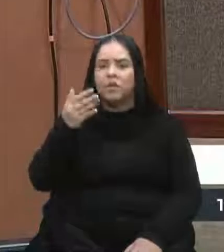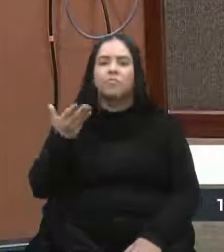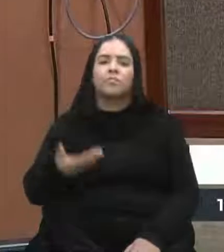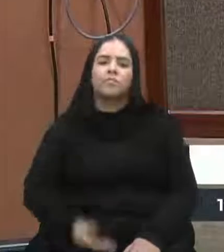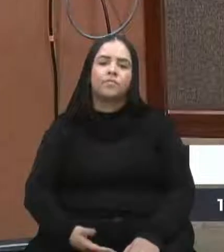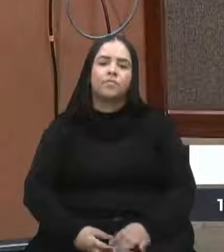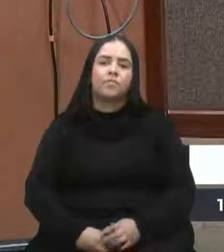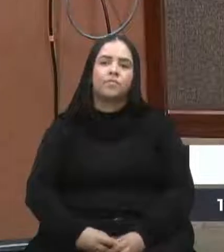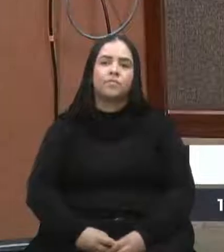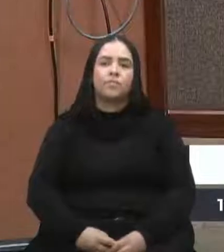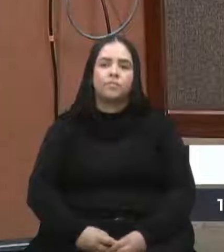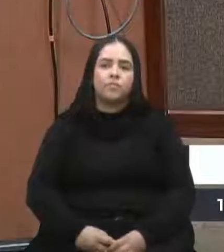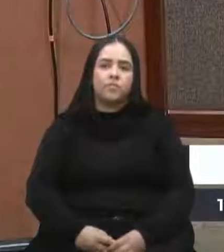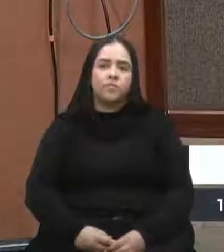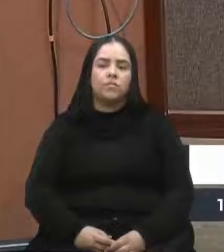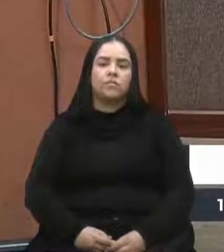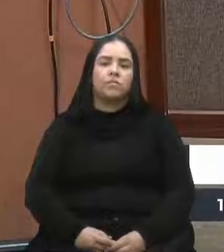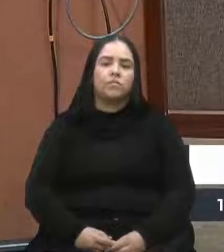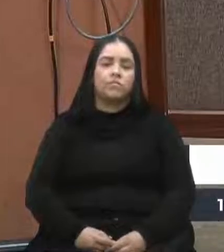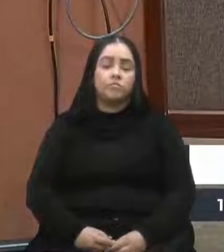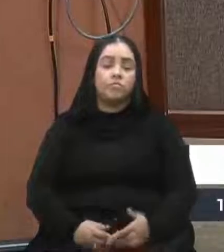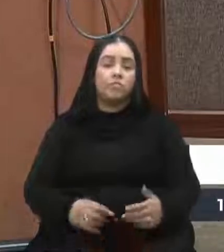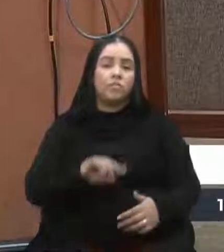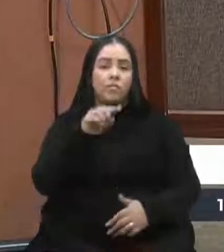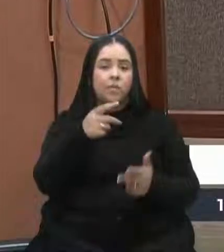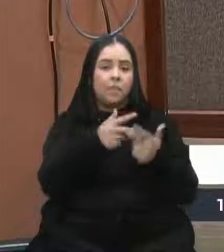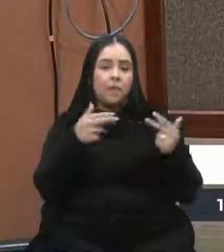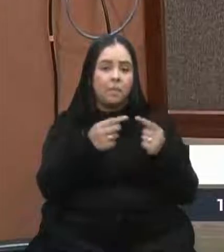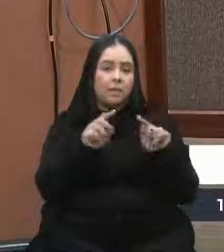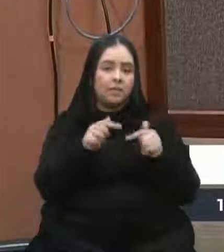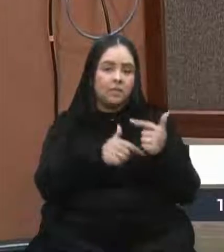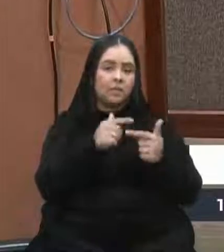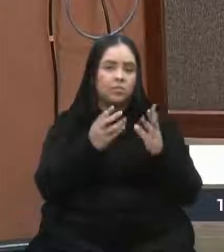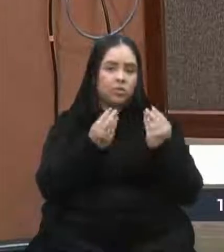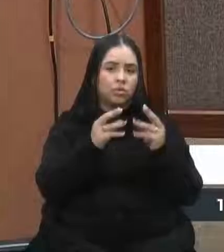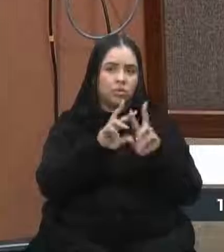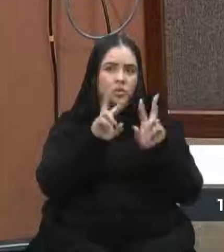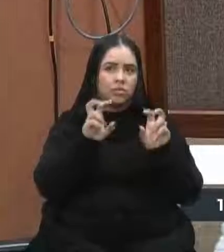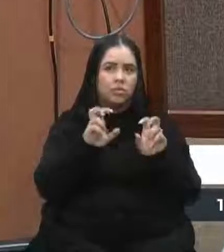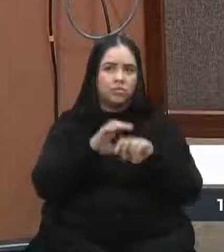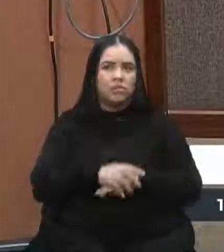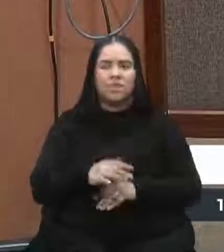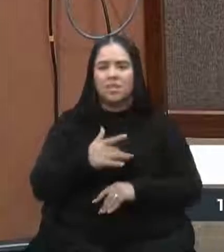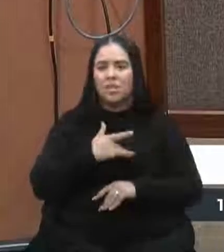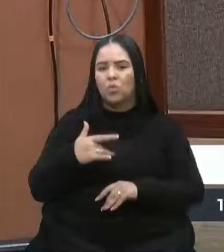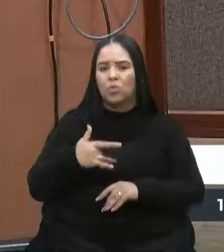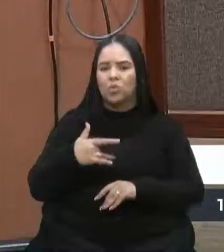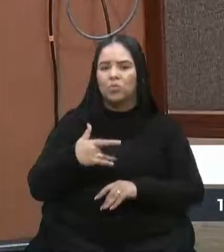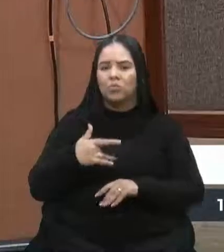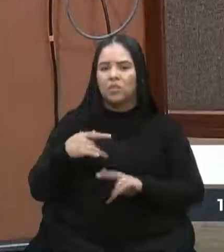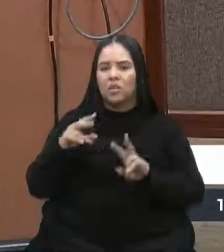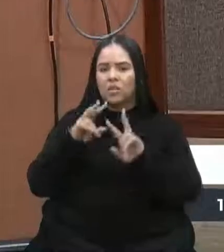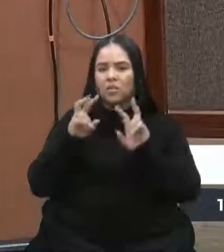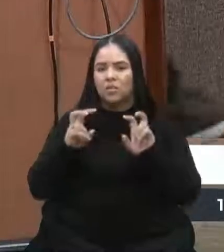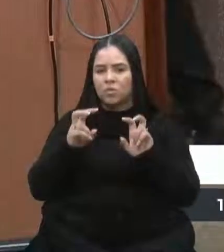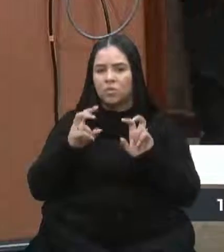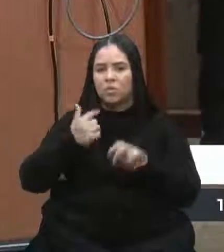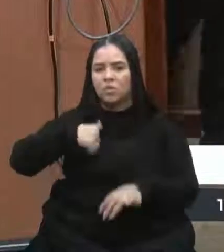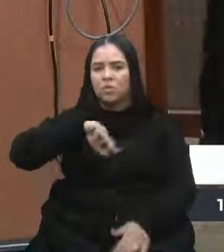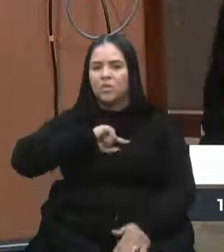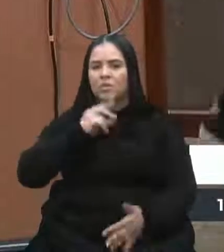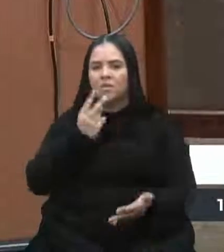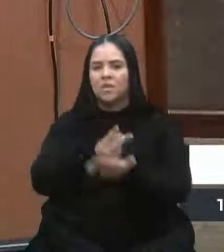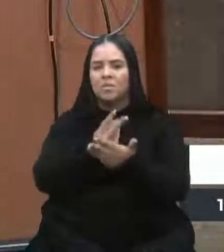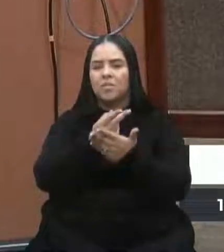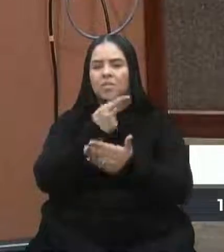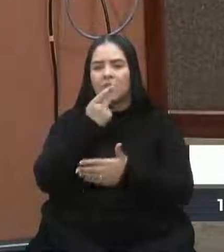federal, e em outras situações, mas está se trabalhando bastante. Ah, e saúde é um tema em que a gente vai falar sempre aqui, que é